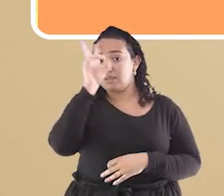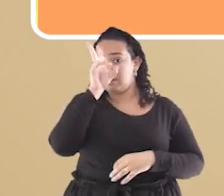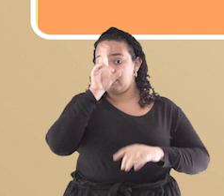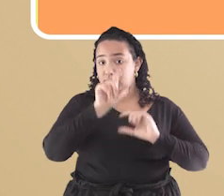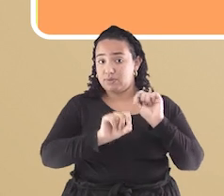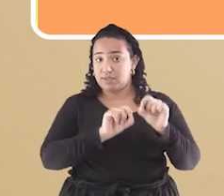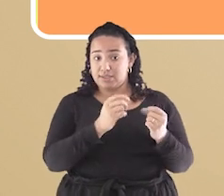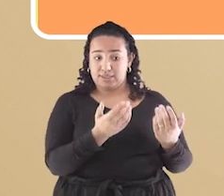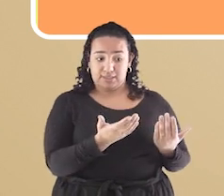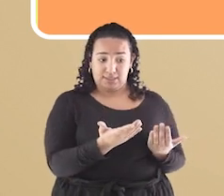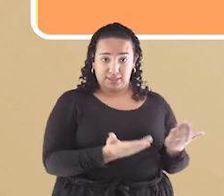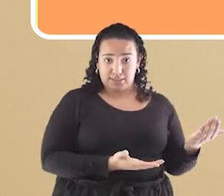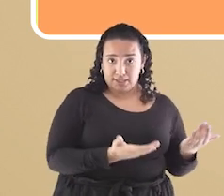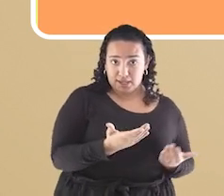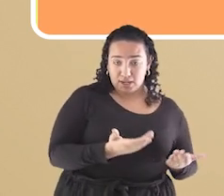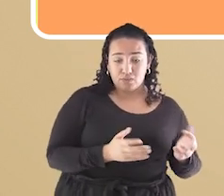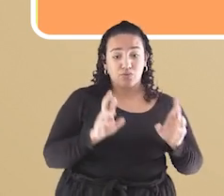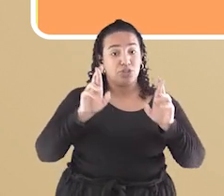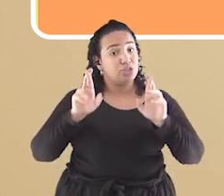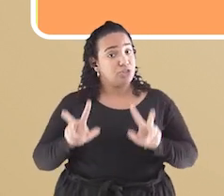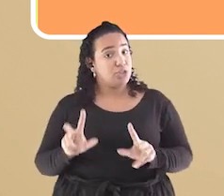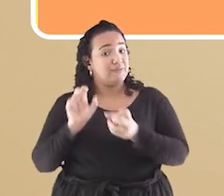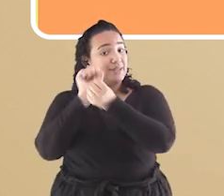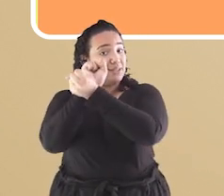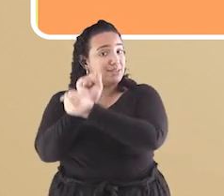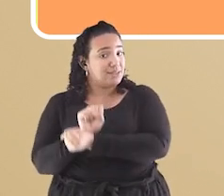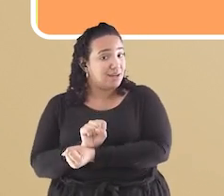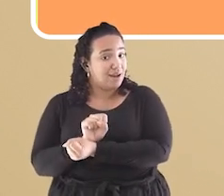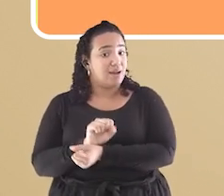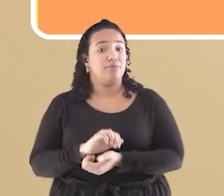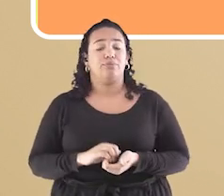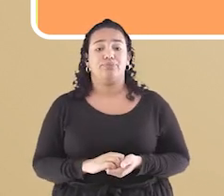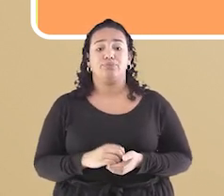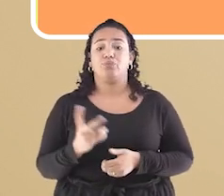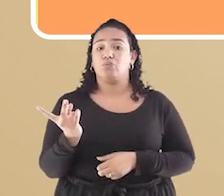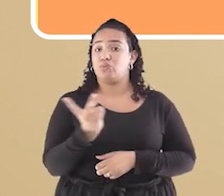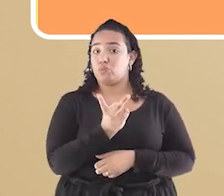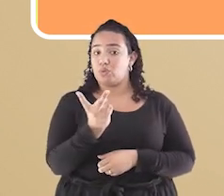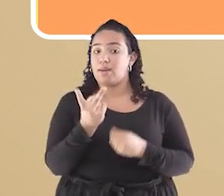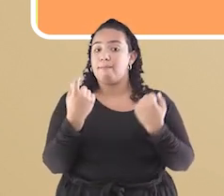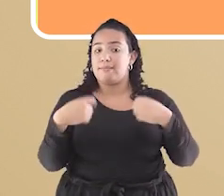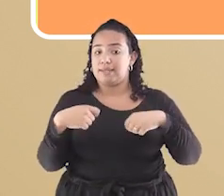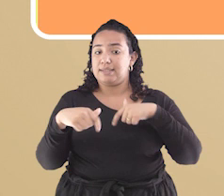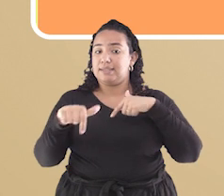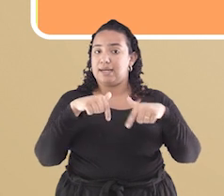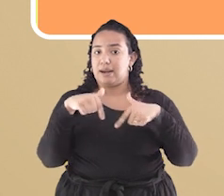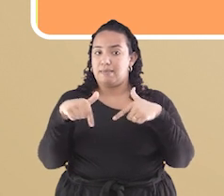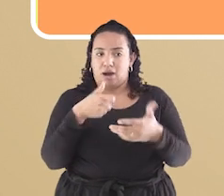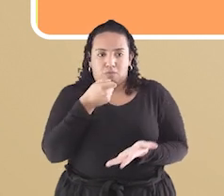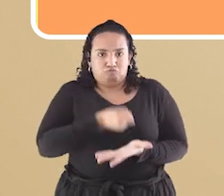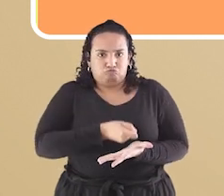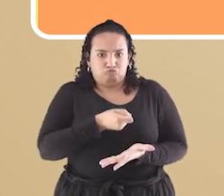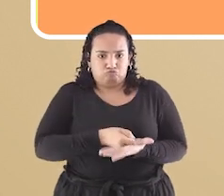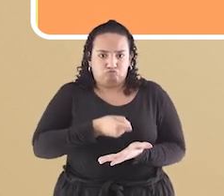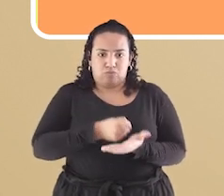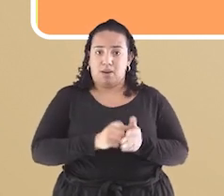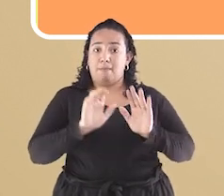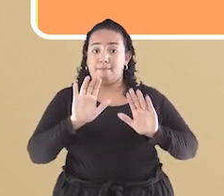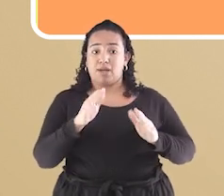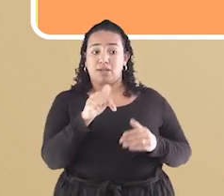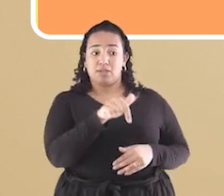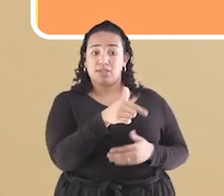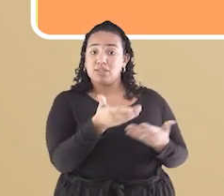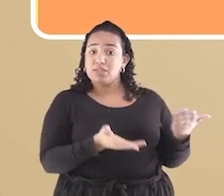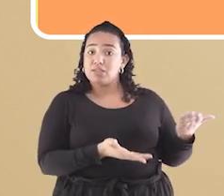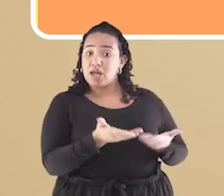podem ser confundidos com os escravos. Apesar de estarem subordinados ao trabalho imposto pelo seu senhor, um servo não